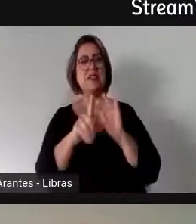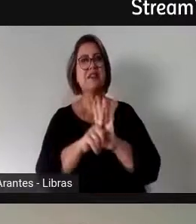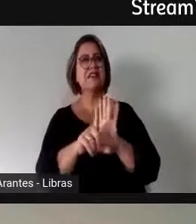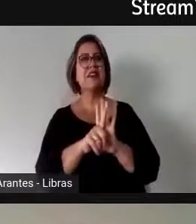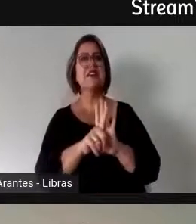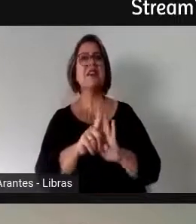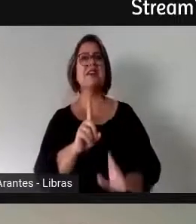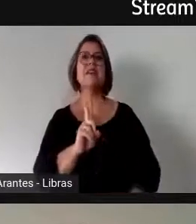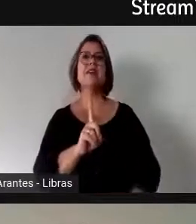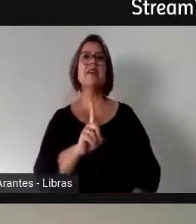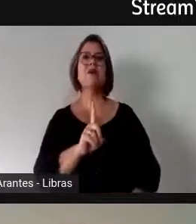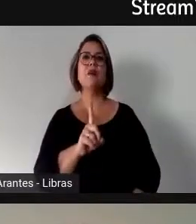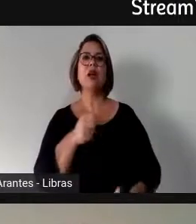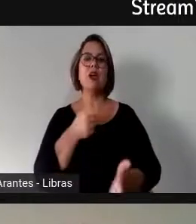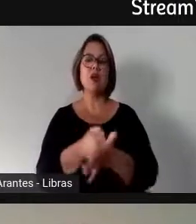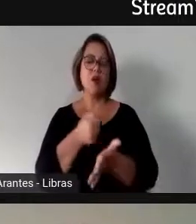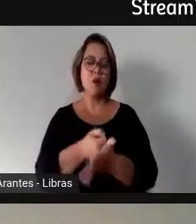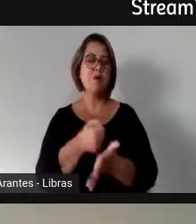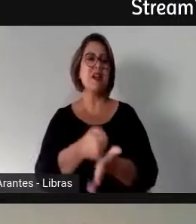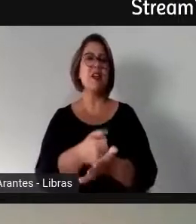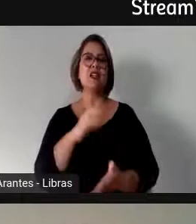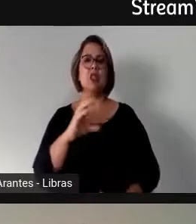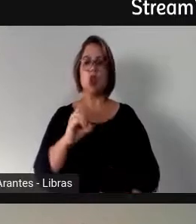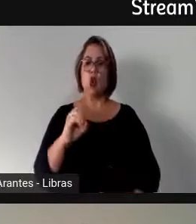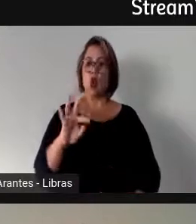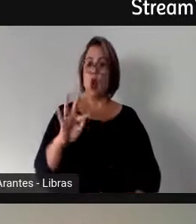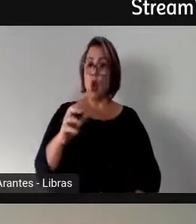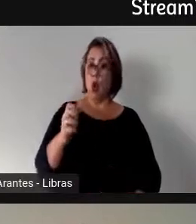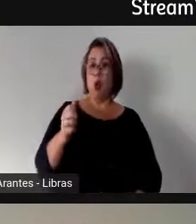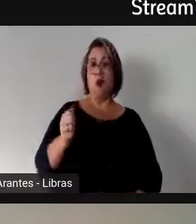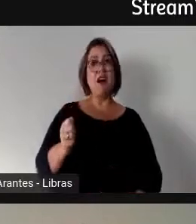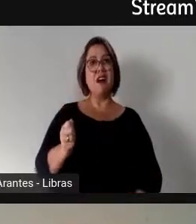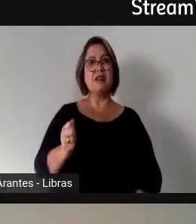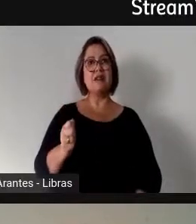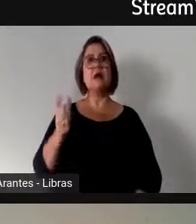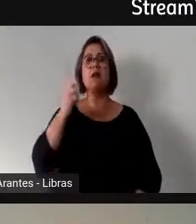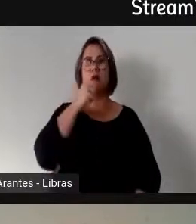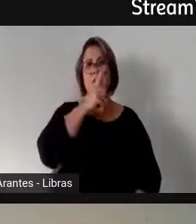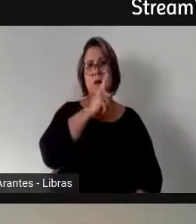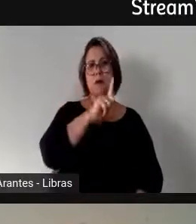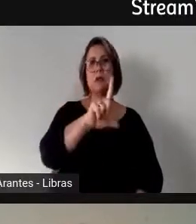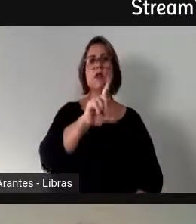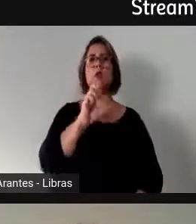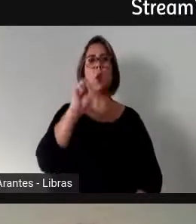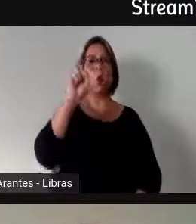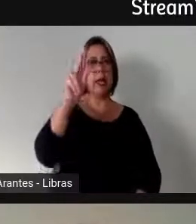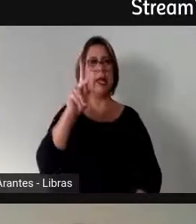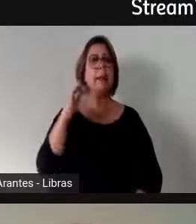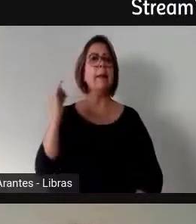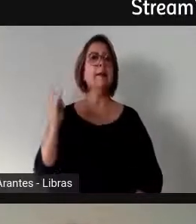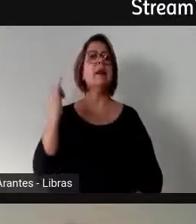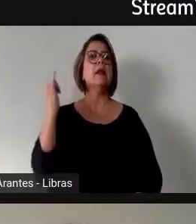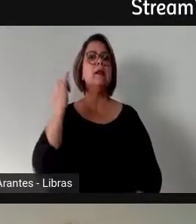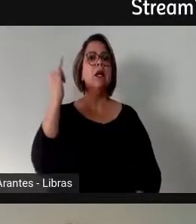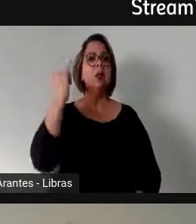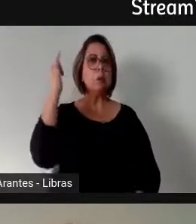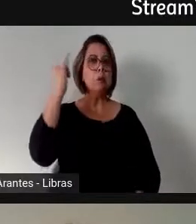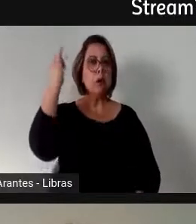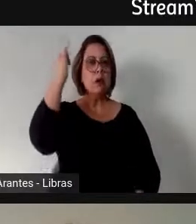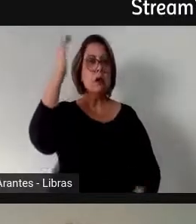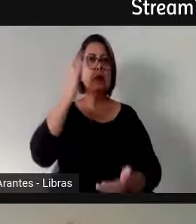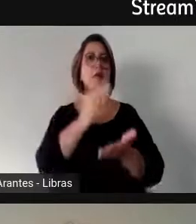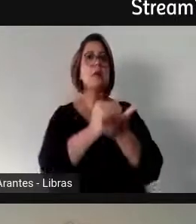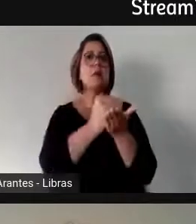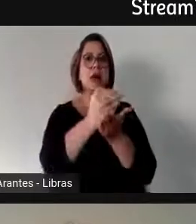Reconhecemos cotas como, logicamente, uma conquista importante, o início de conversa, mas